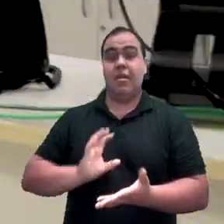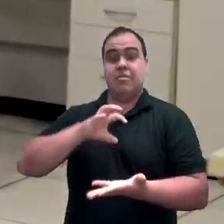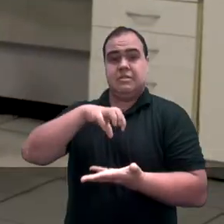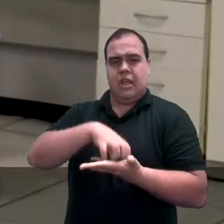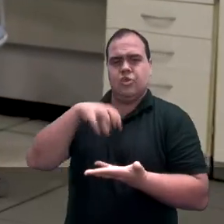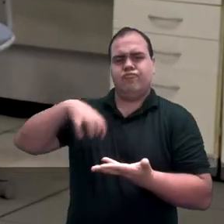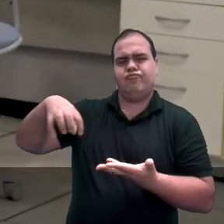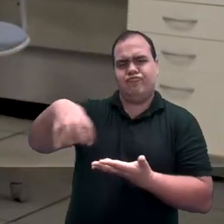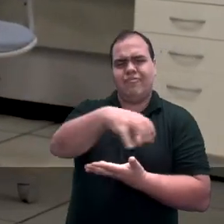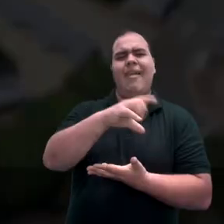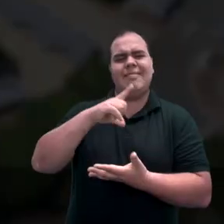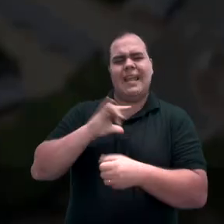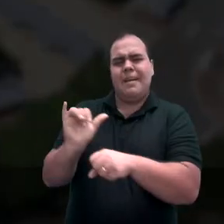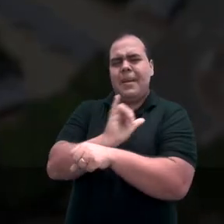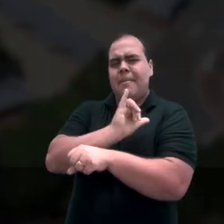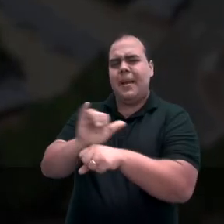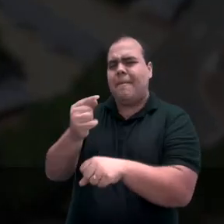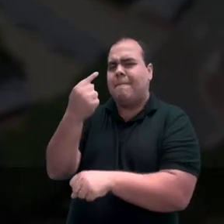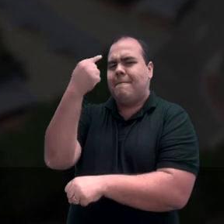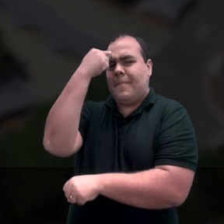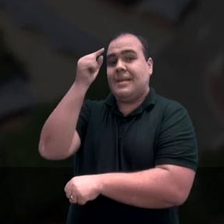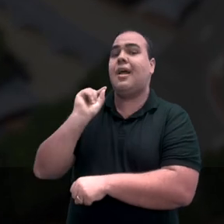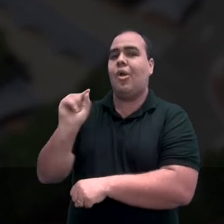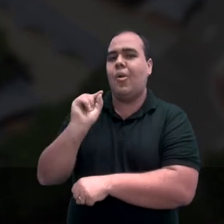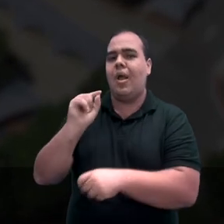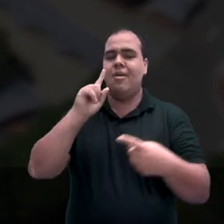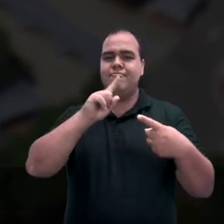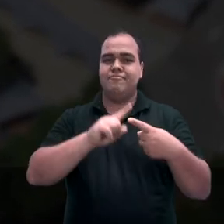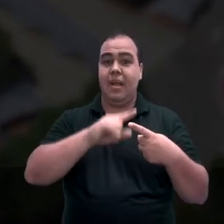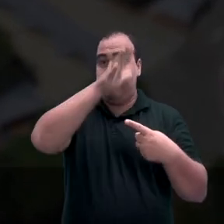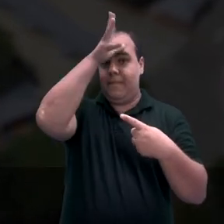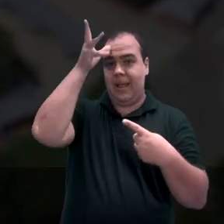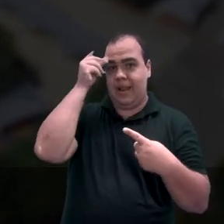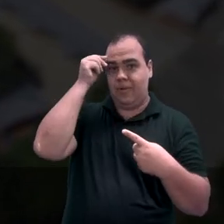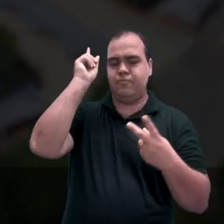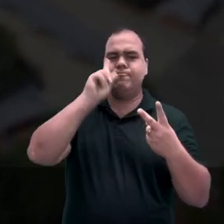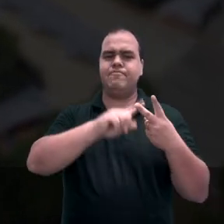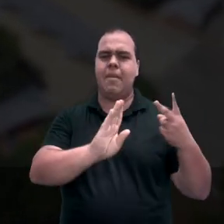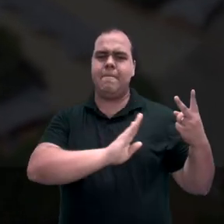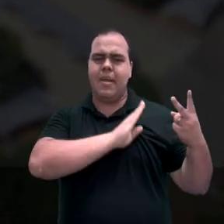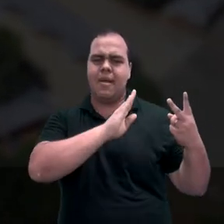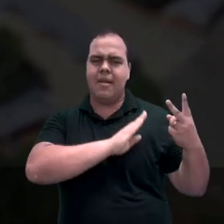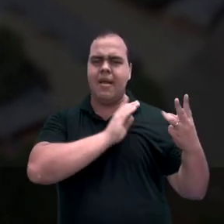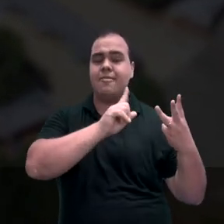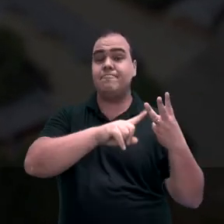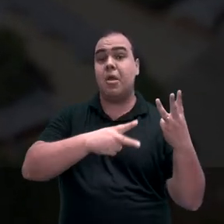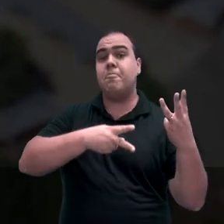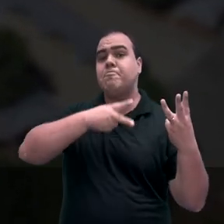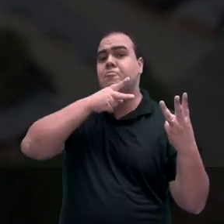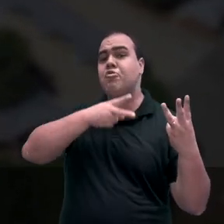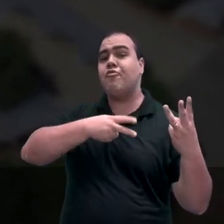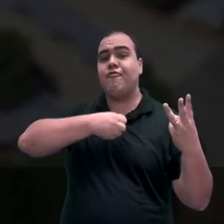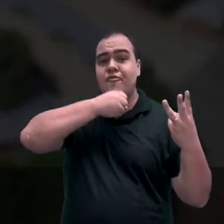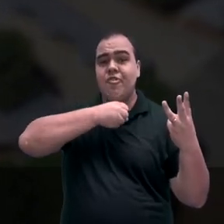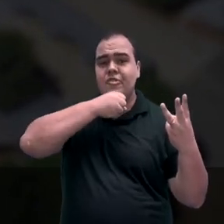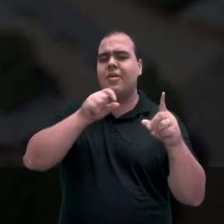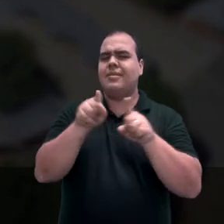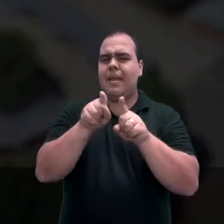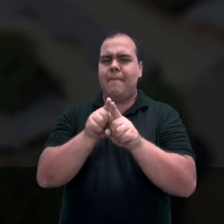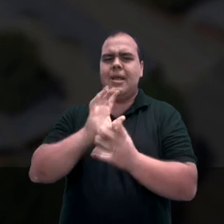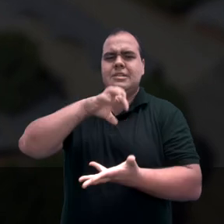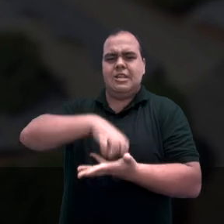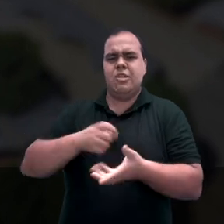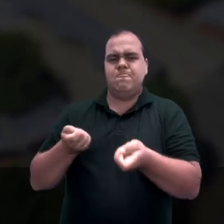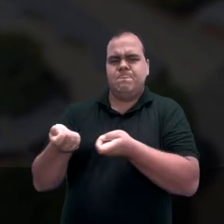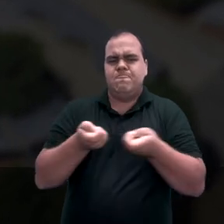Com centros regionais estrategicamente situados em Manaus, Belém e Porto Velho, além